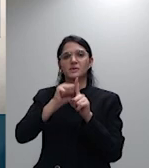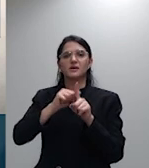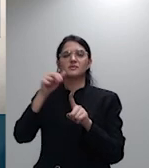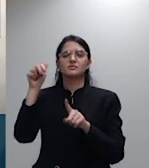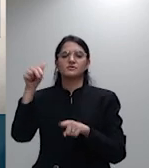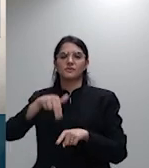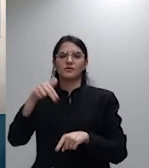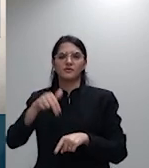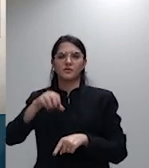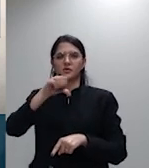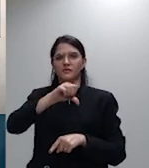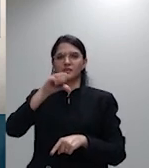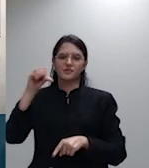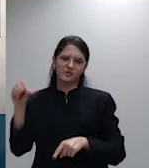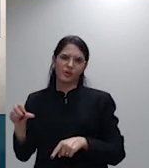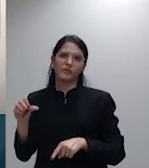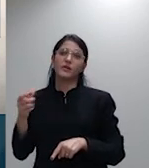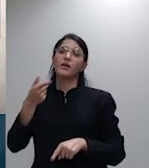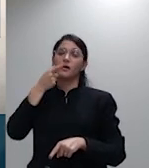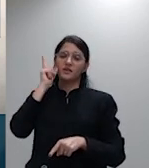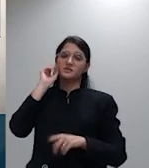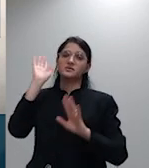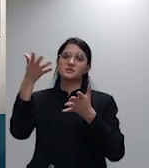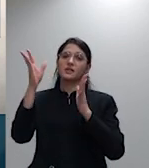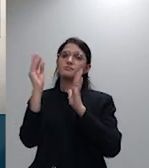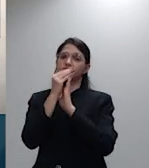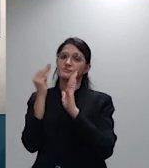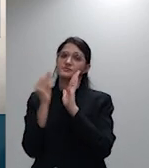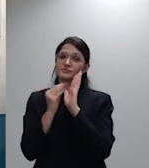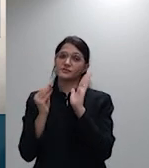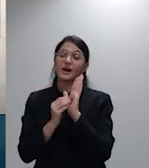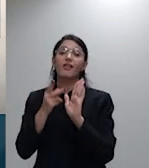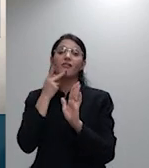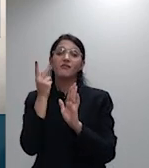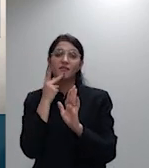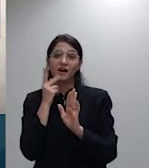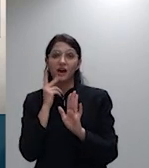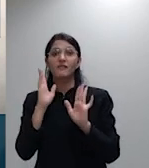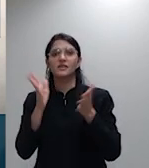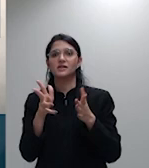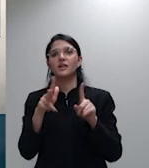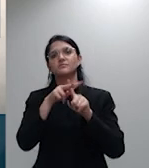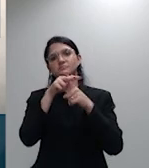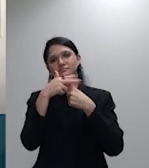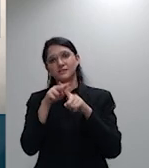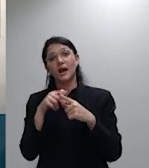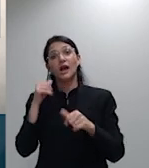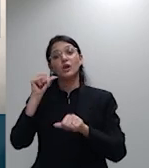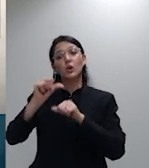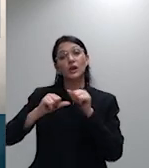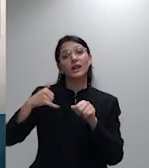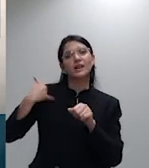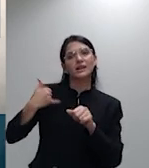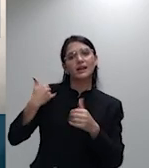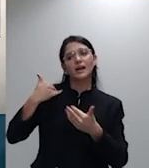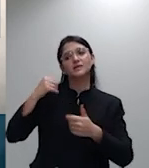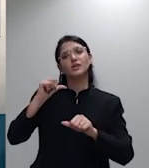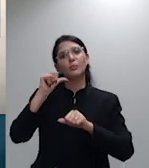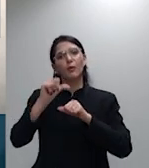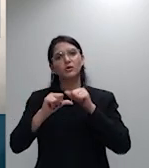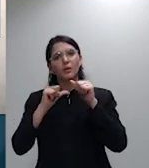que já tratava de variação de faixa etária fixando 7 faixas etárias e a 63 vem justamente